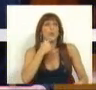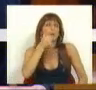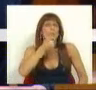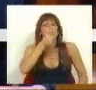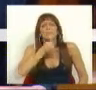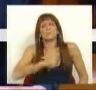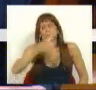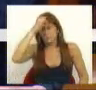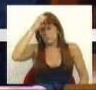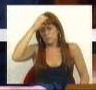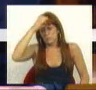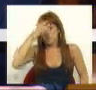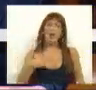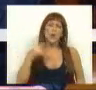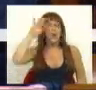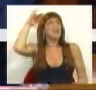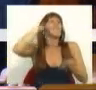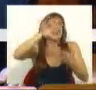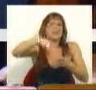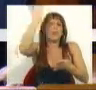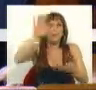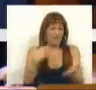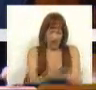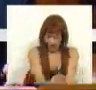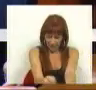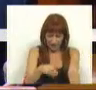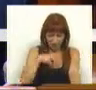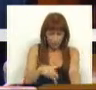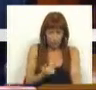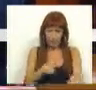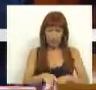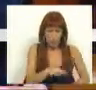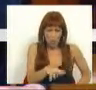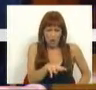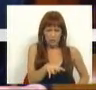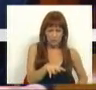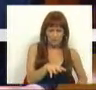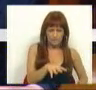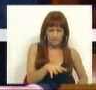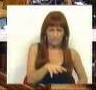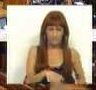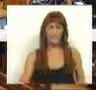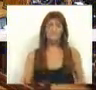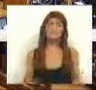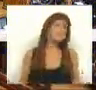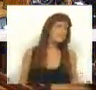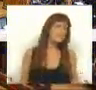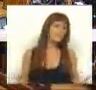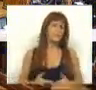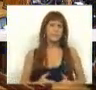sabedoria, resolveu agora inventar para as crianças portuguesas do quarto ano. Não